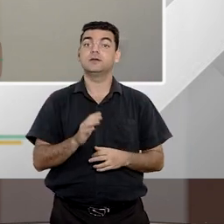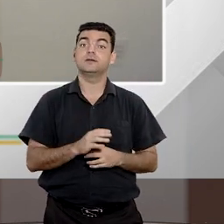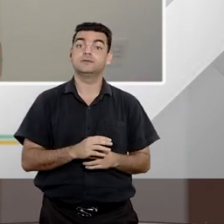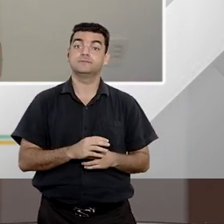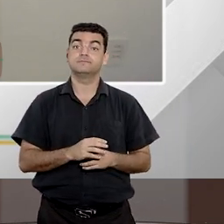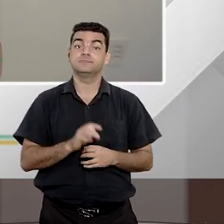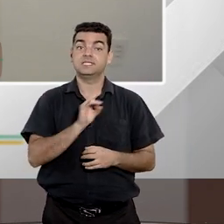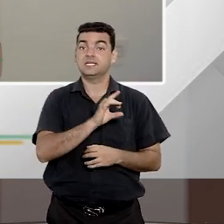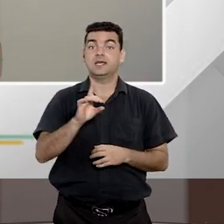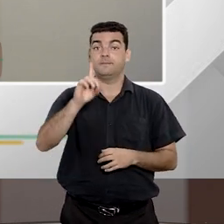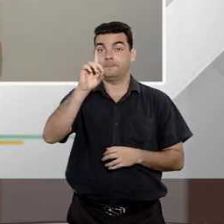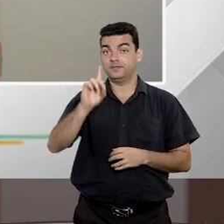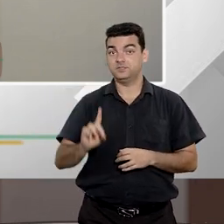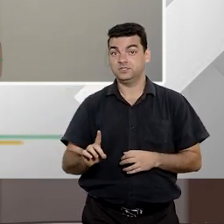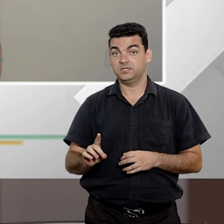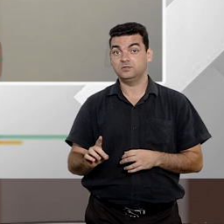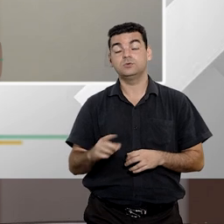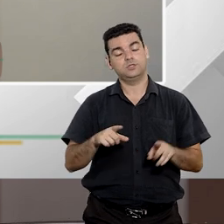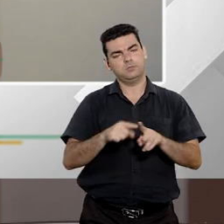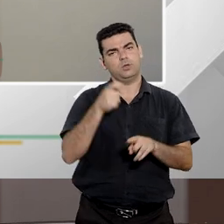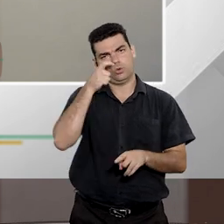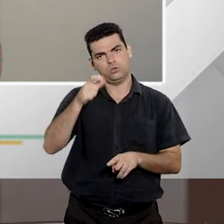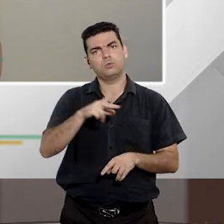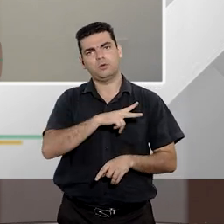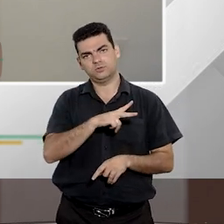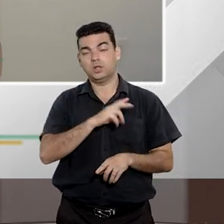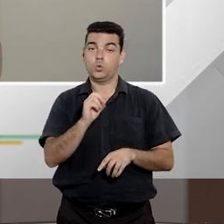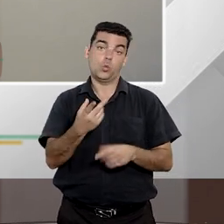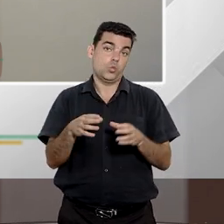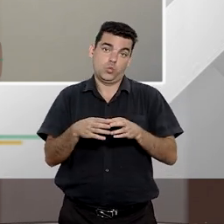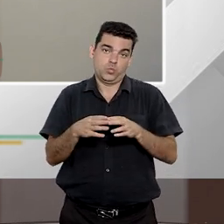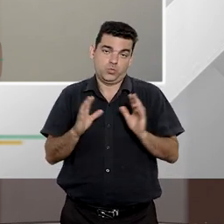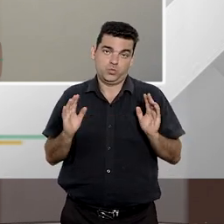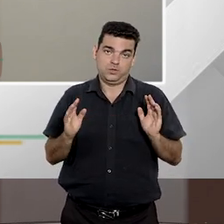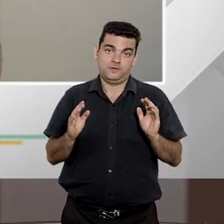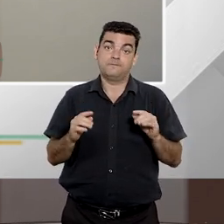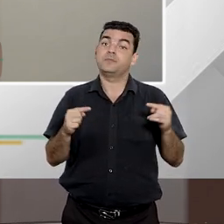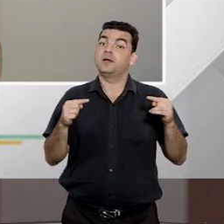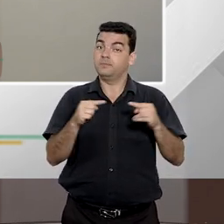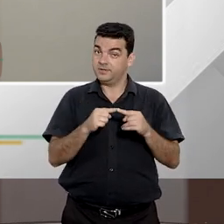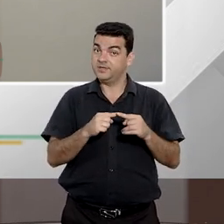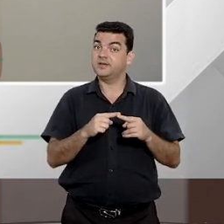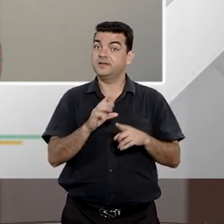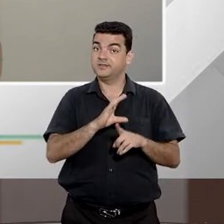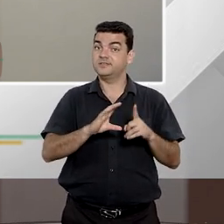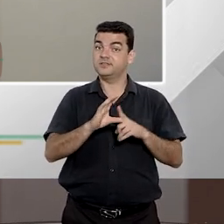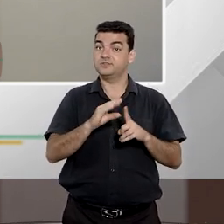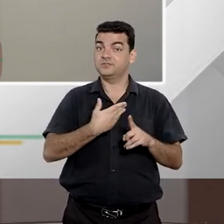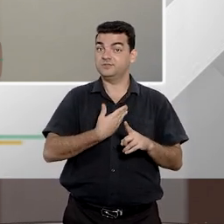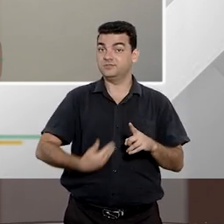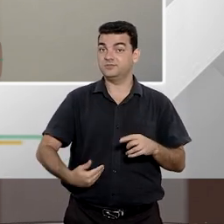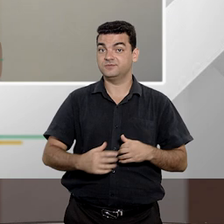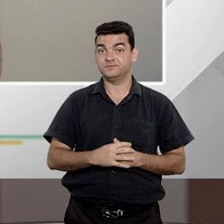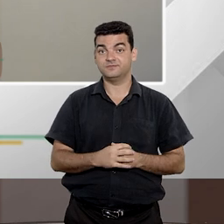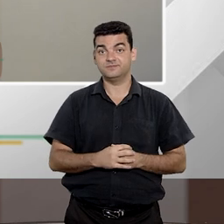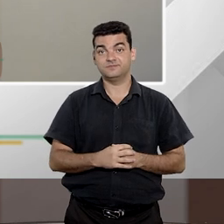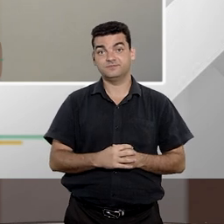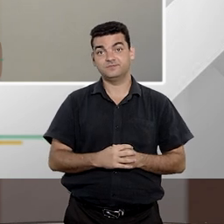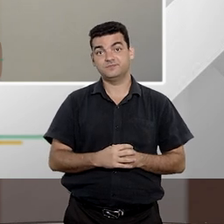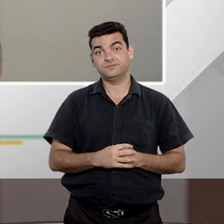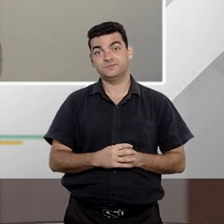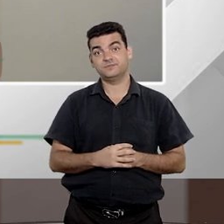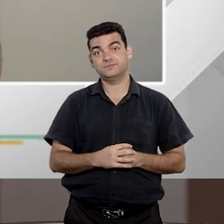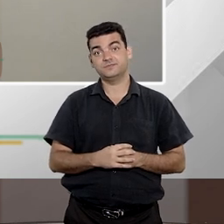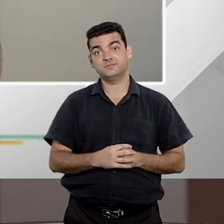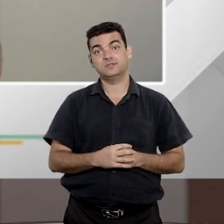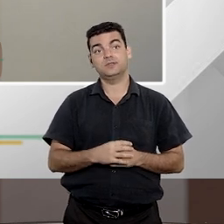de direitos e interesses individuais e coletivos a que se prestam à ação civil pública para segurá-los. Entre